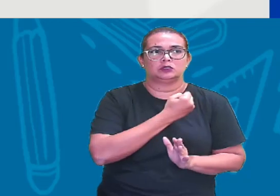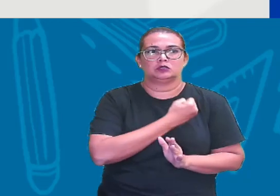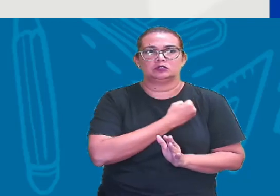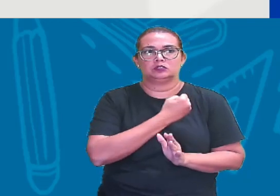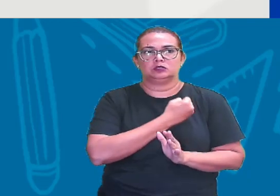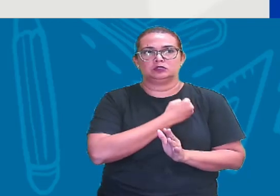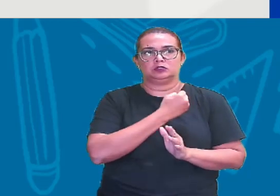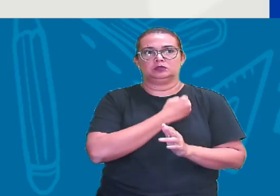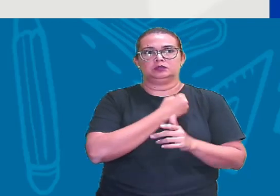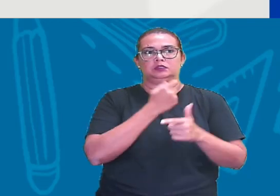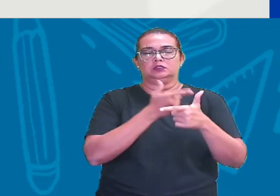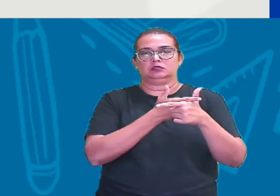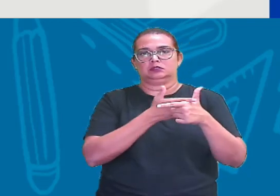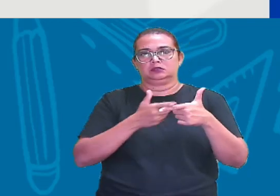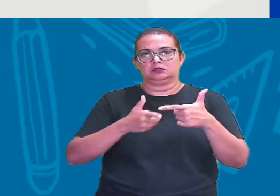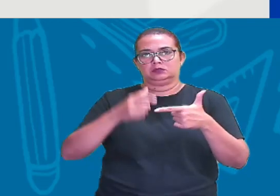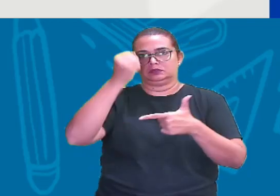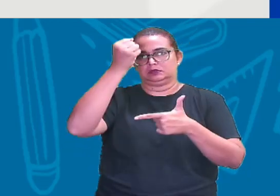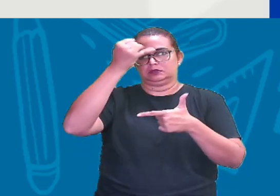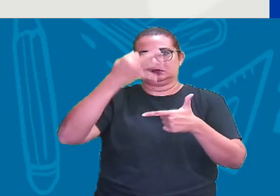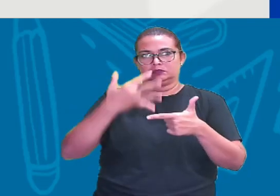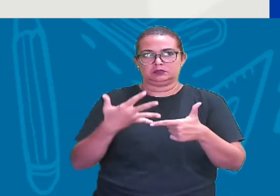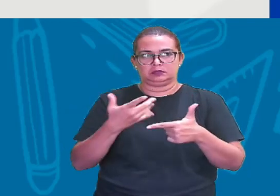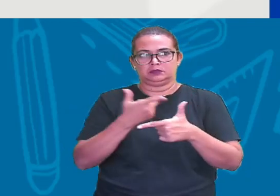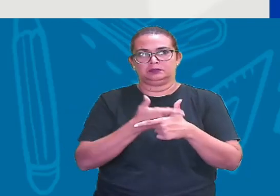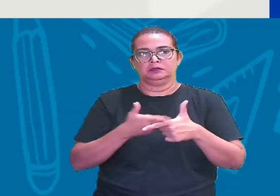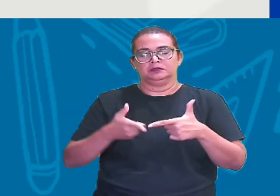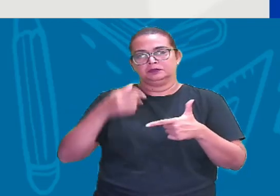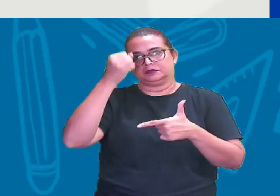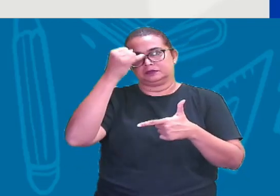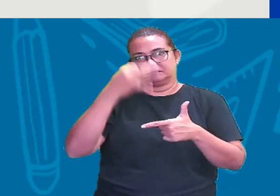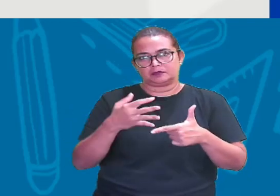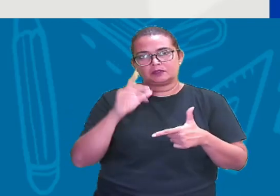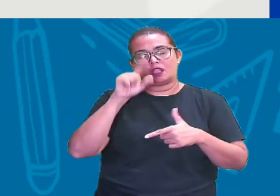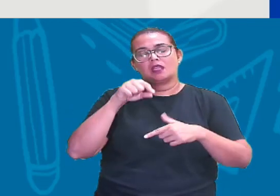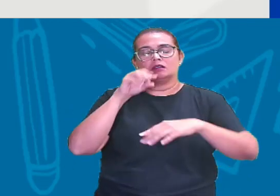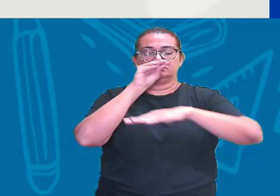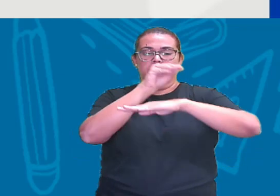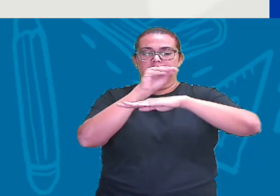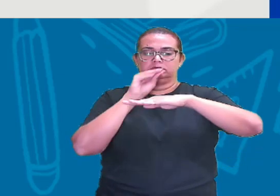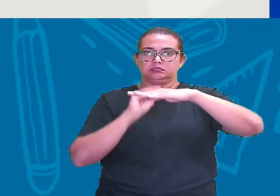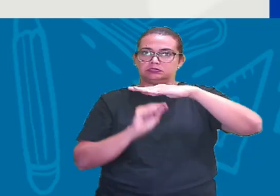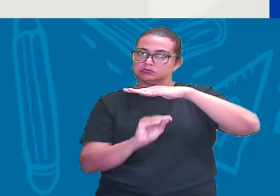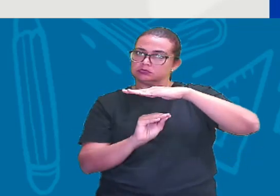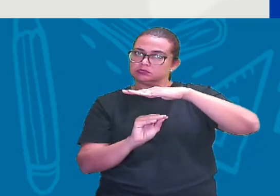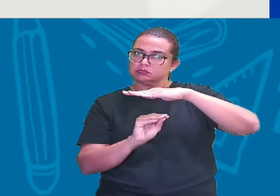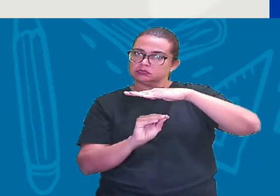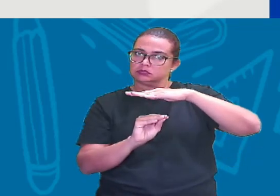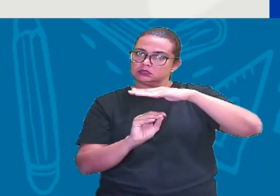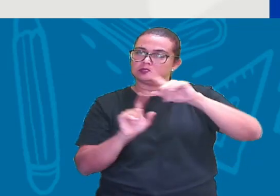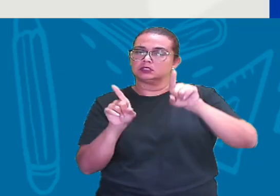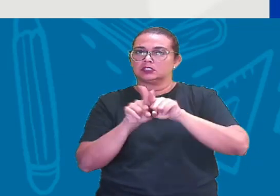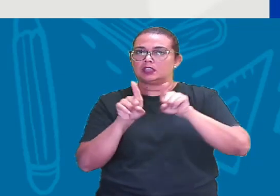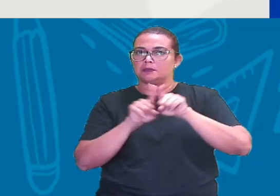Racionais Tá certo? Que são Frações E números